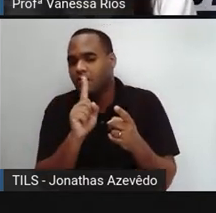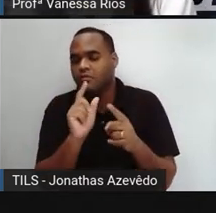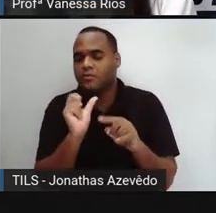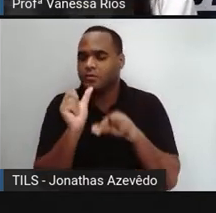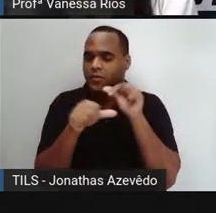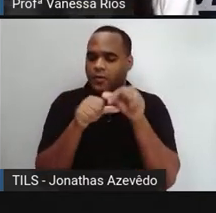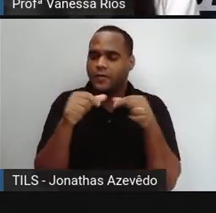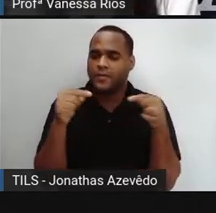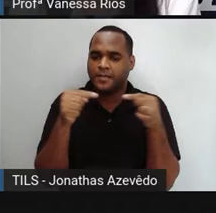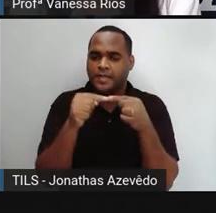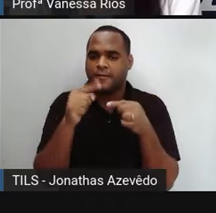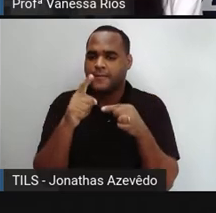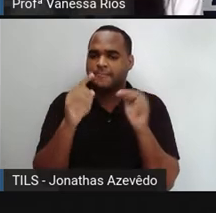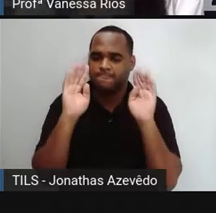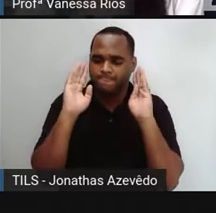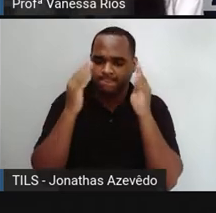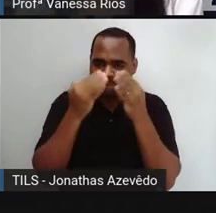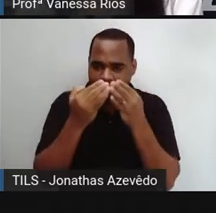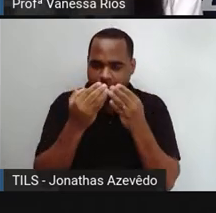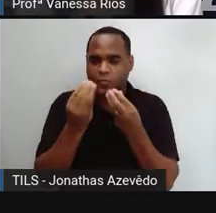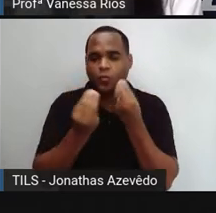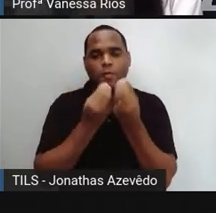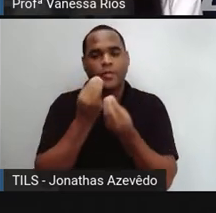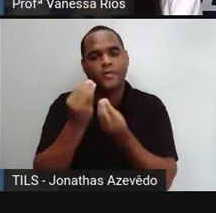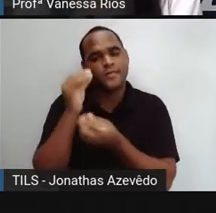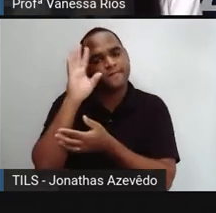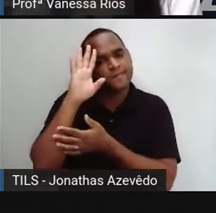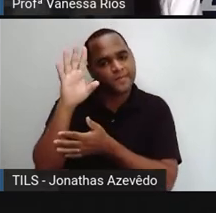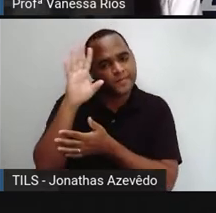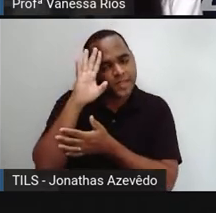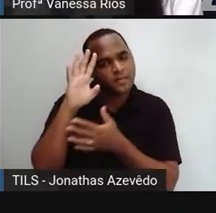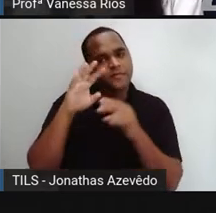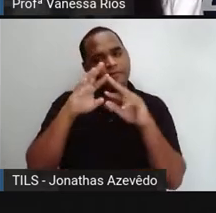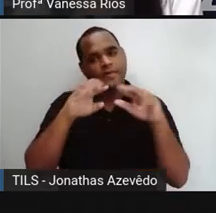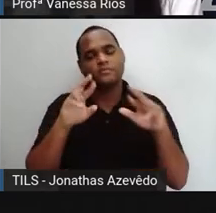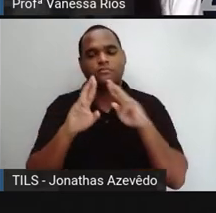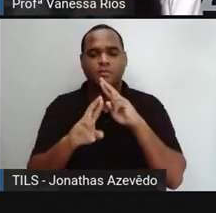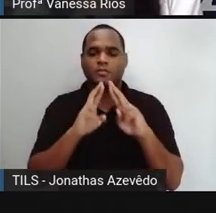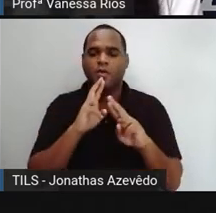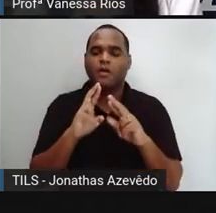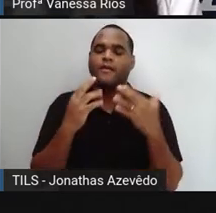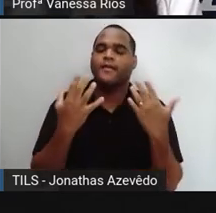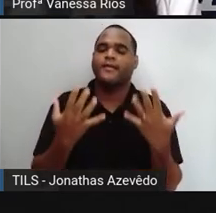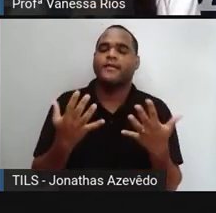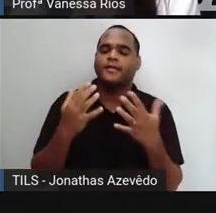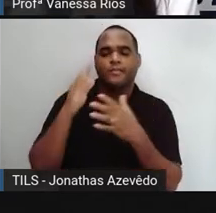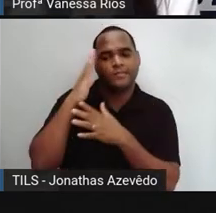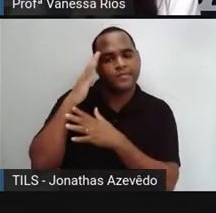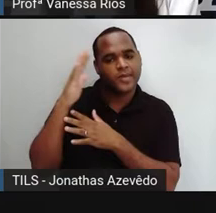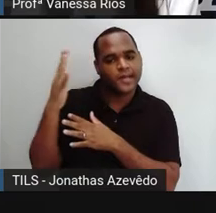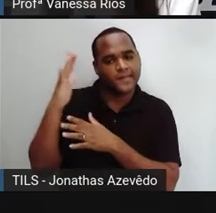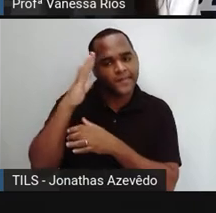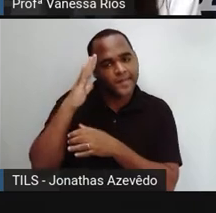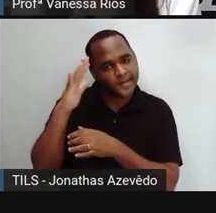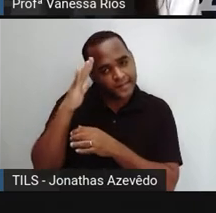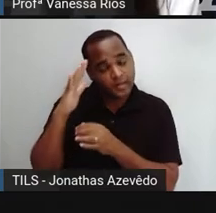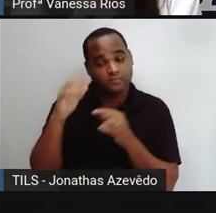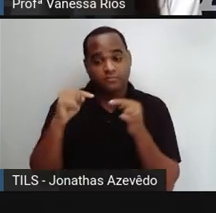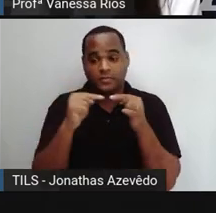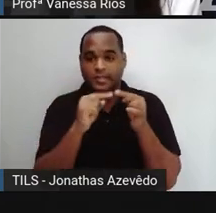fizeram com que vocês direcionassem aí os pensamentos, as respostas, as reflexões em relação